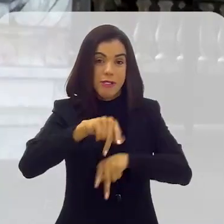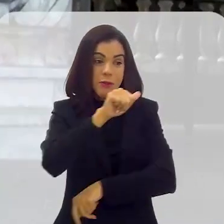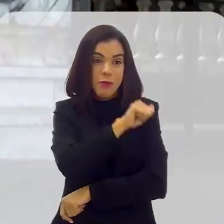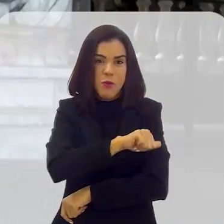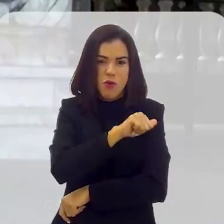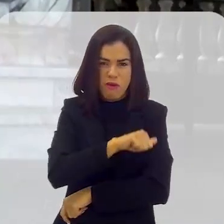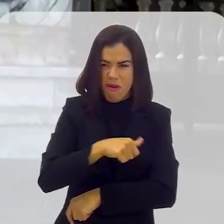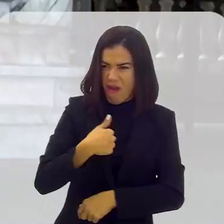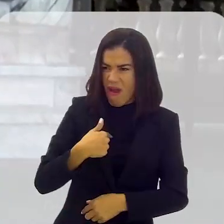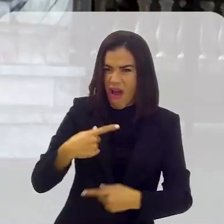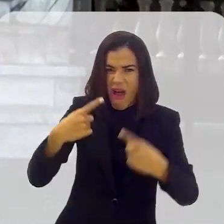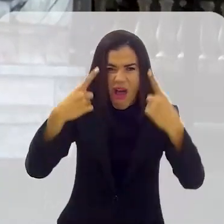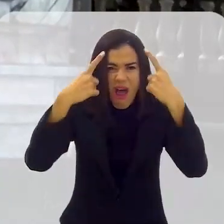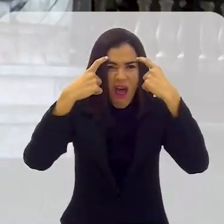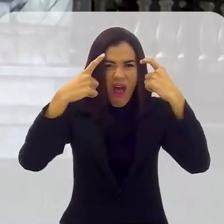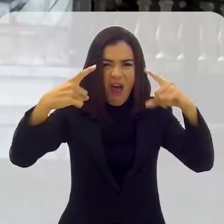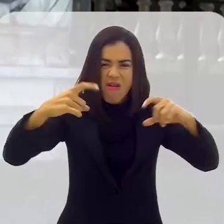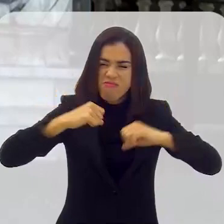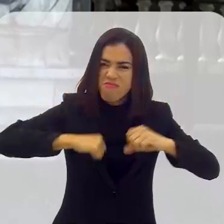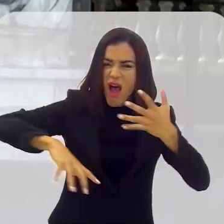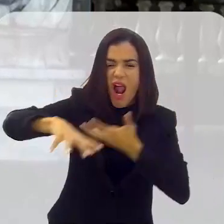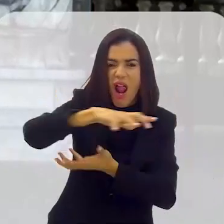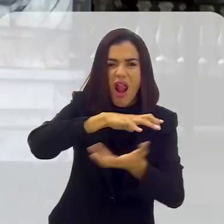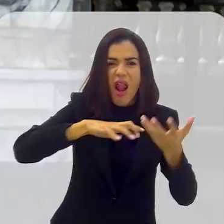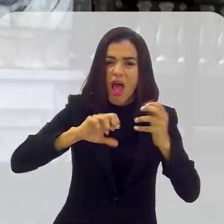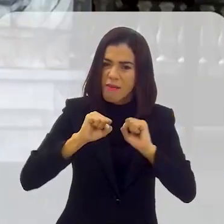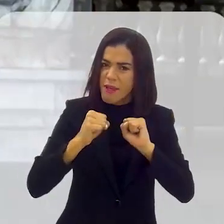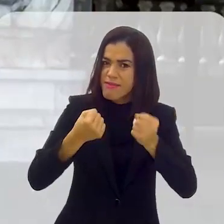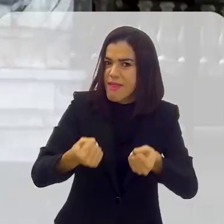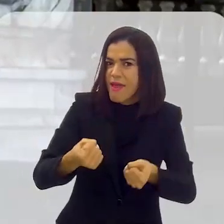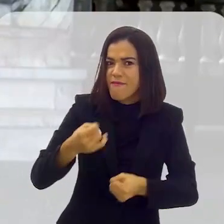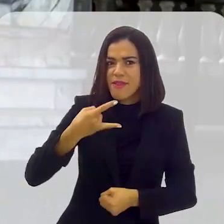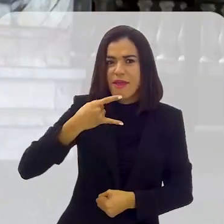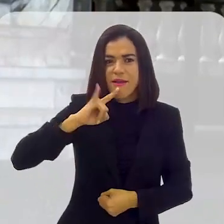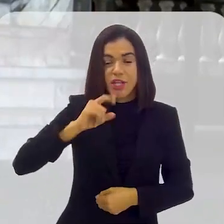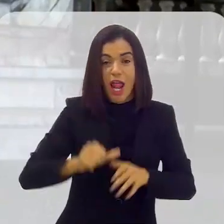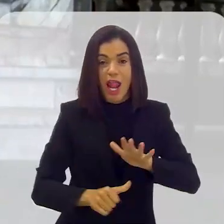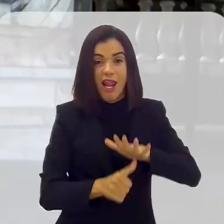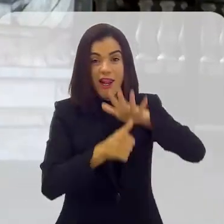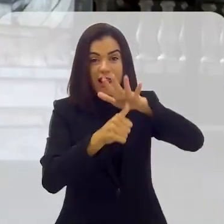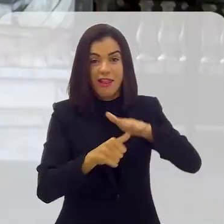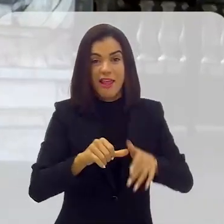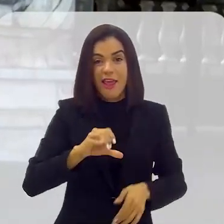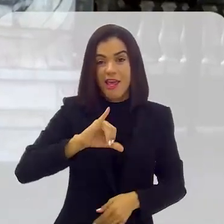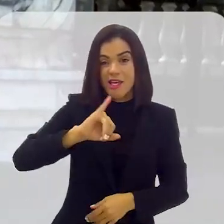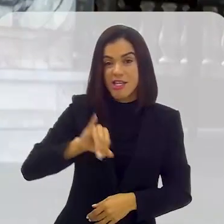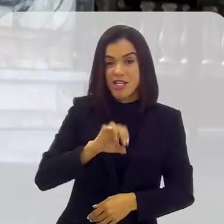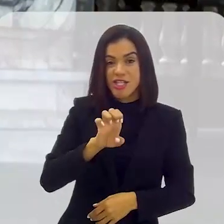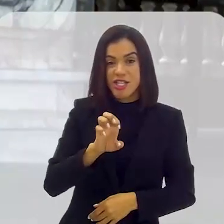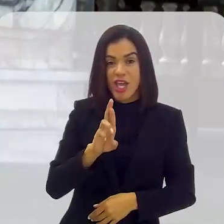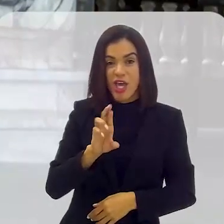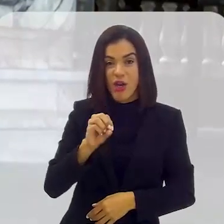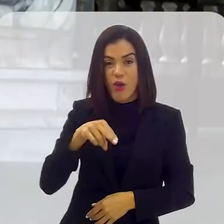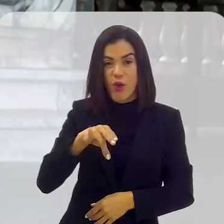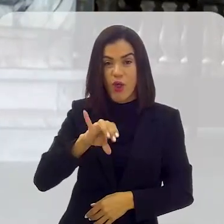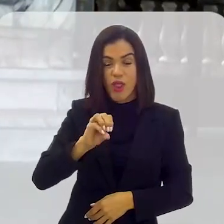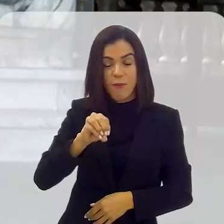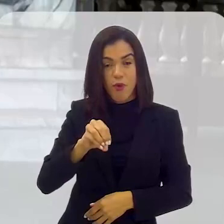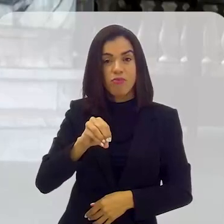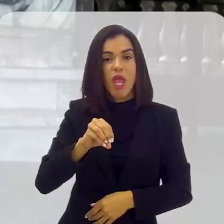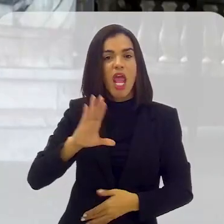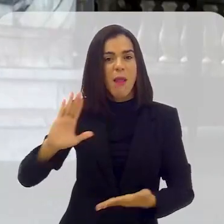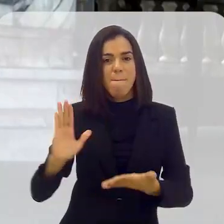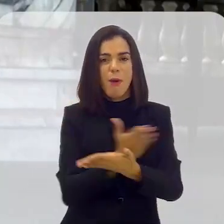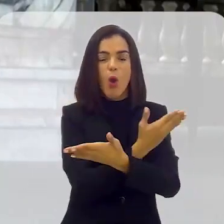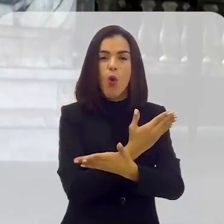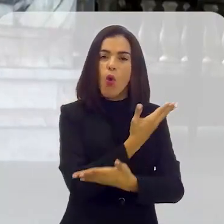população do Rio de Janeiro se revelou em nome da cachaça. Seu líder, Jerônimo Barbalho, tomou o